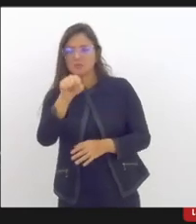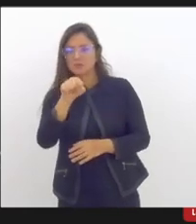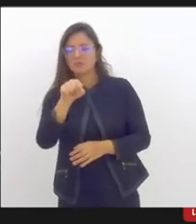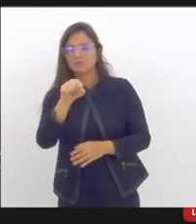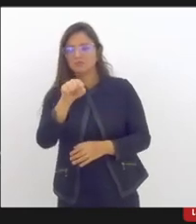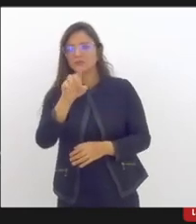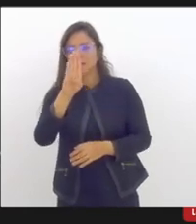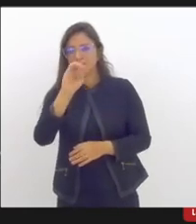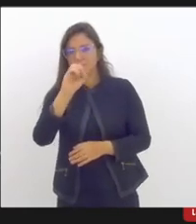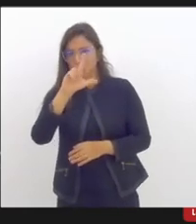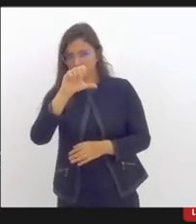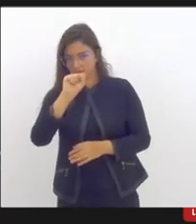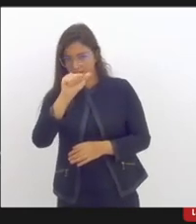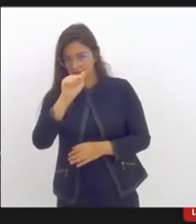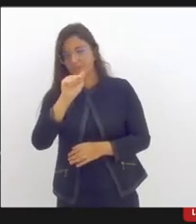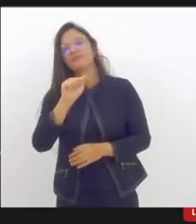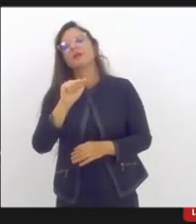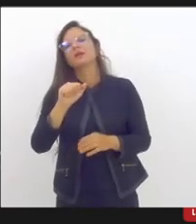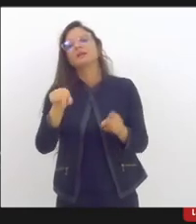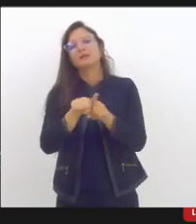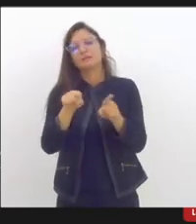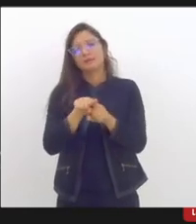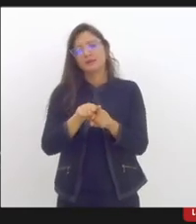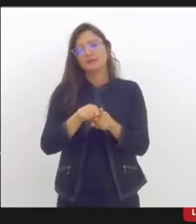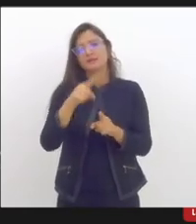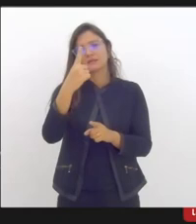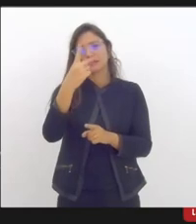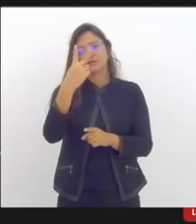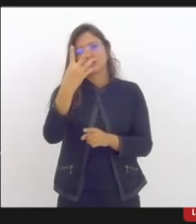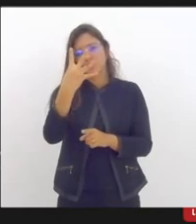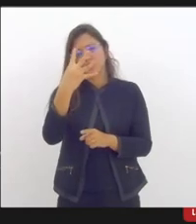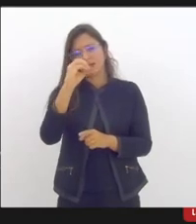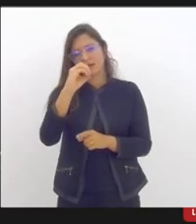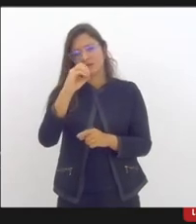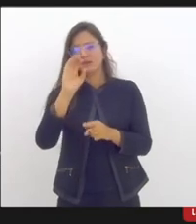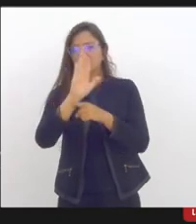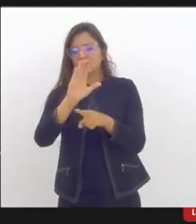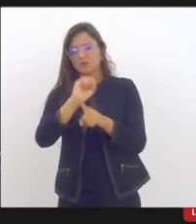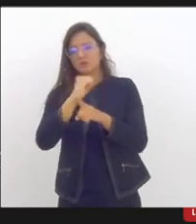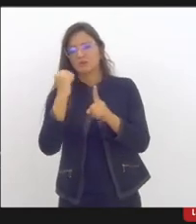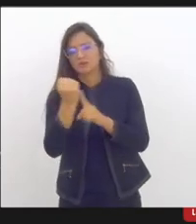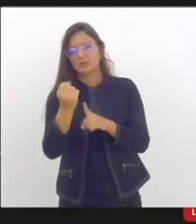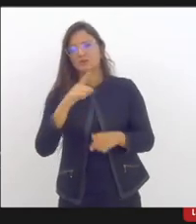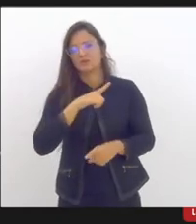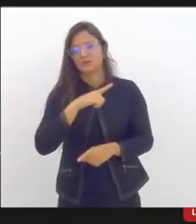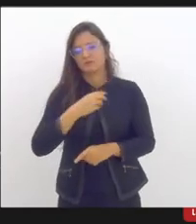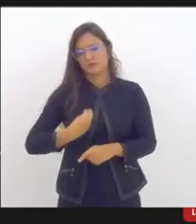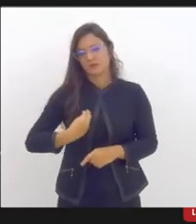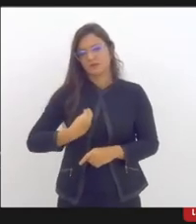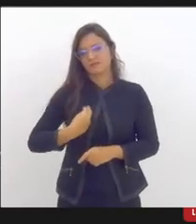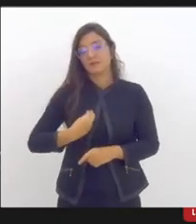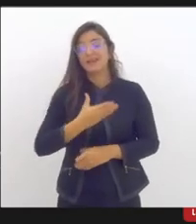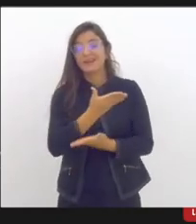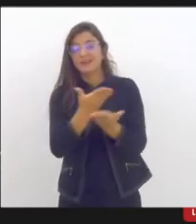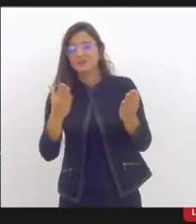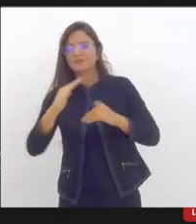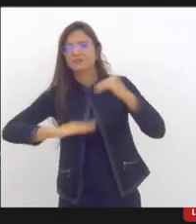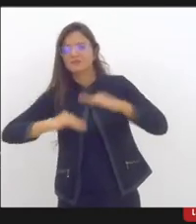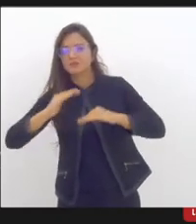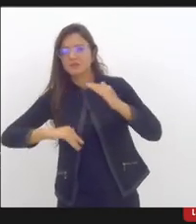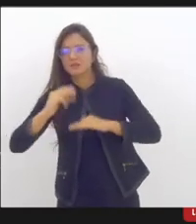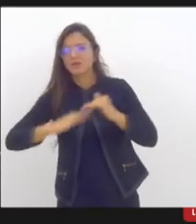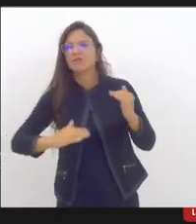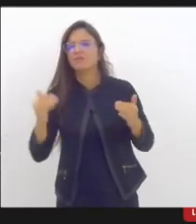E 1.140 assistentes sociais atuando na nossa rede. Então, a gente acredita que com a chegada desses profissionais, né?